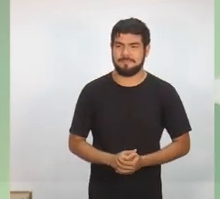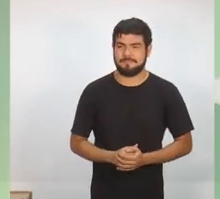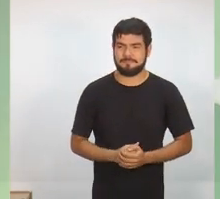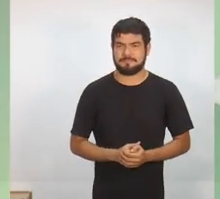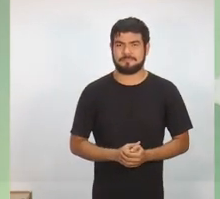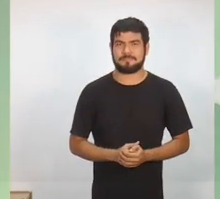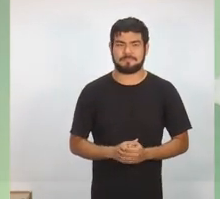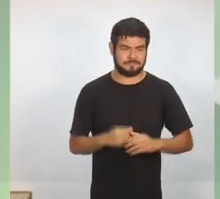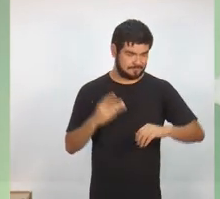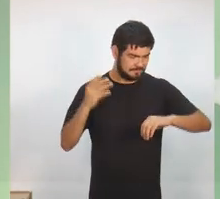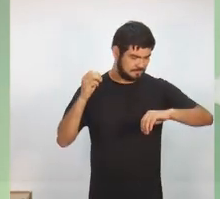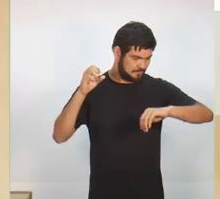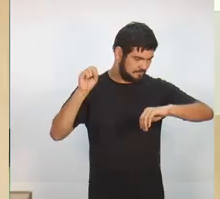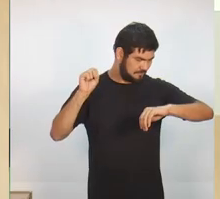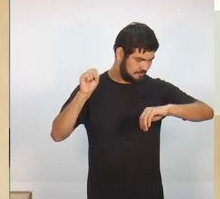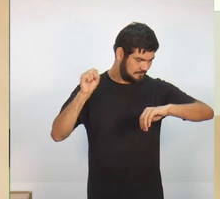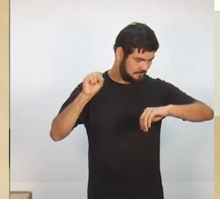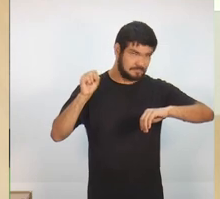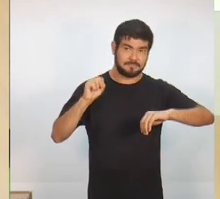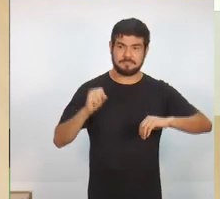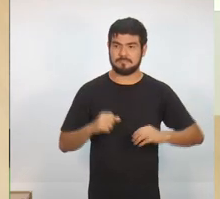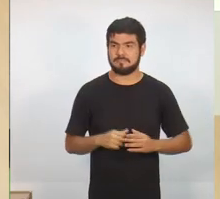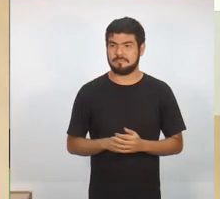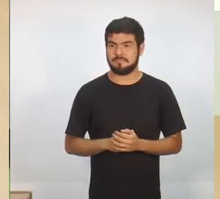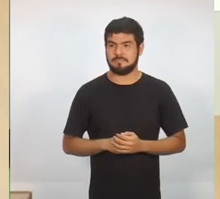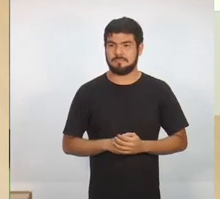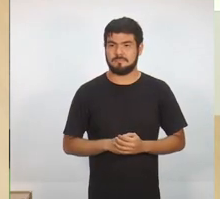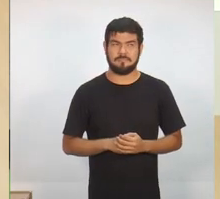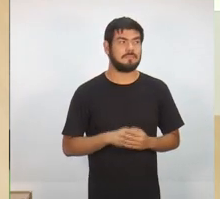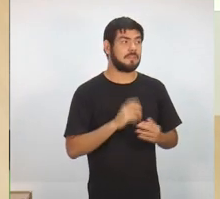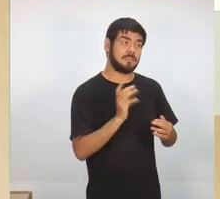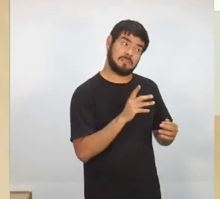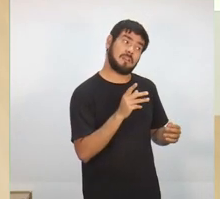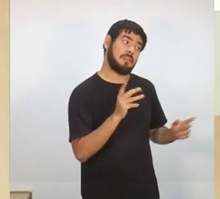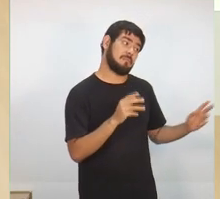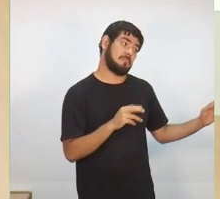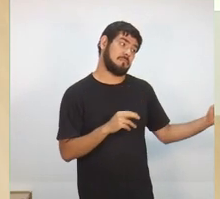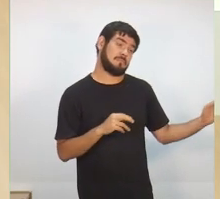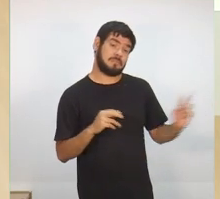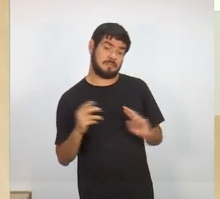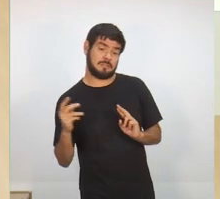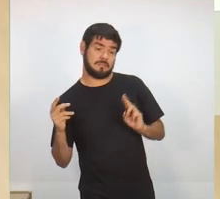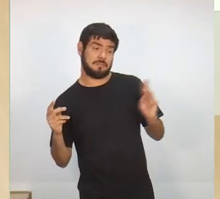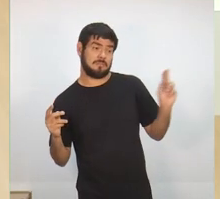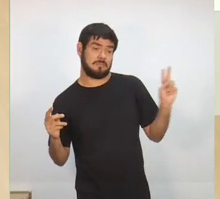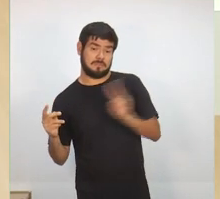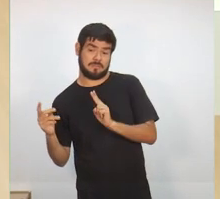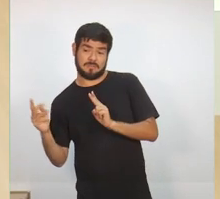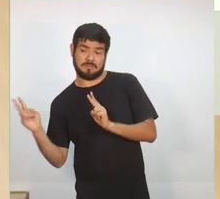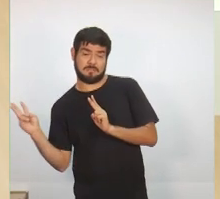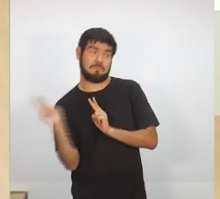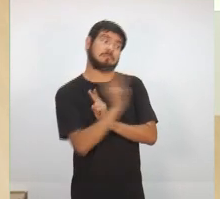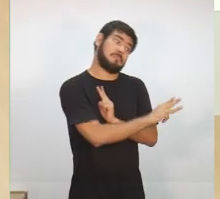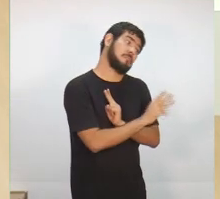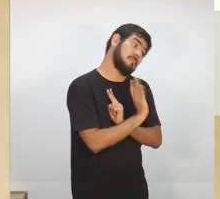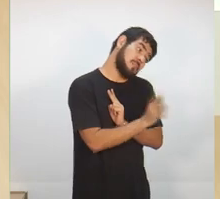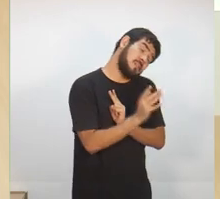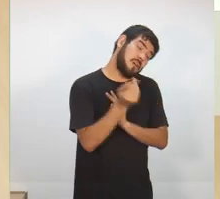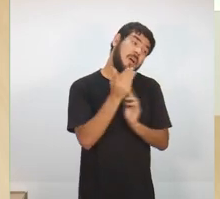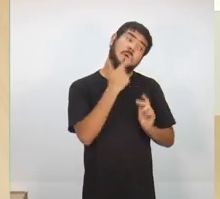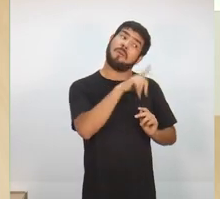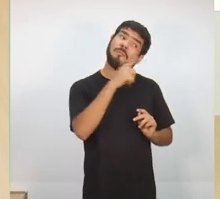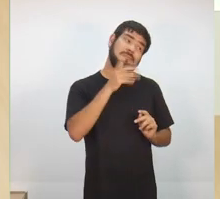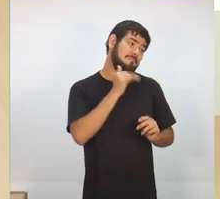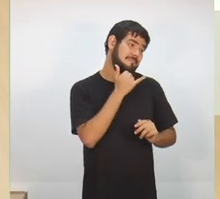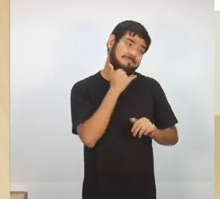Ok. Não, a senhora fez a réplica e ele fez a tréplica agora. Então, agora é a vez do candidato Berg da UGT.